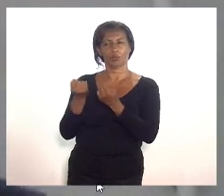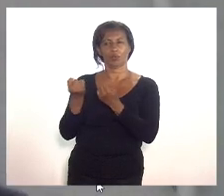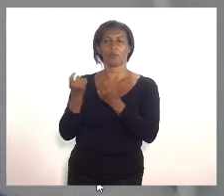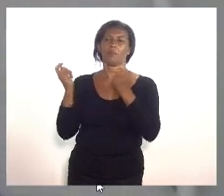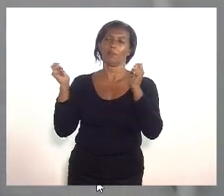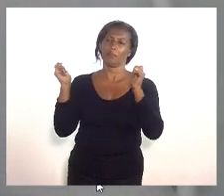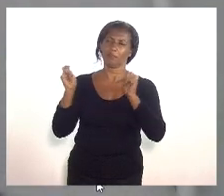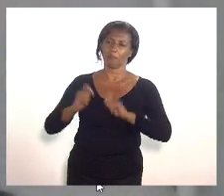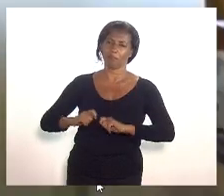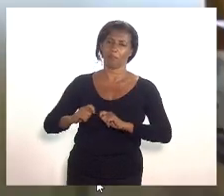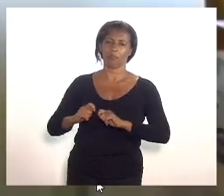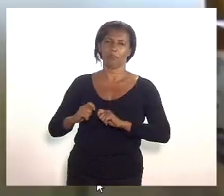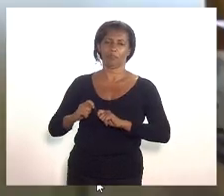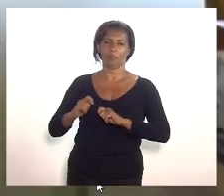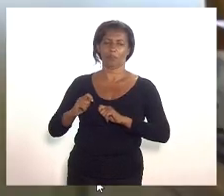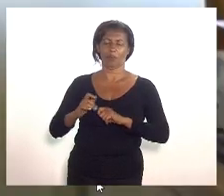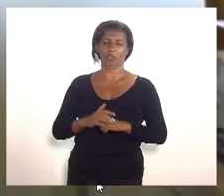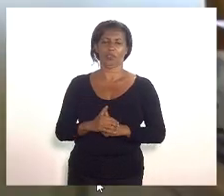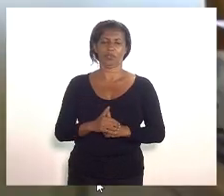atividades econômicas